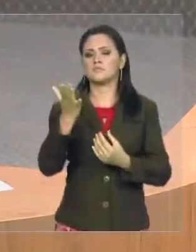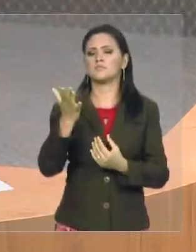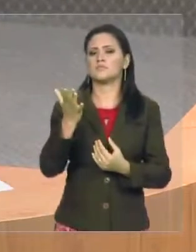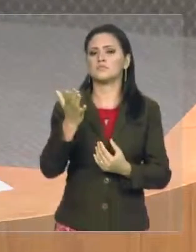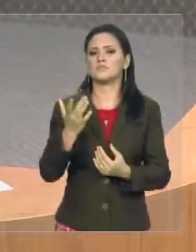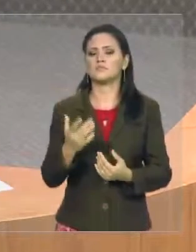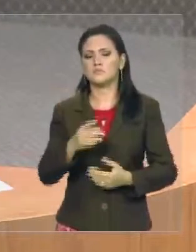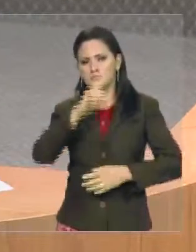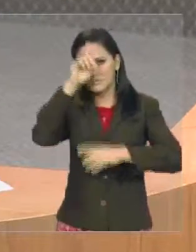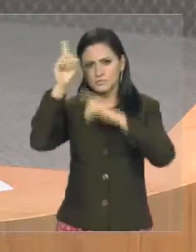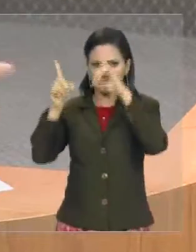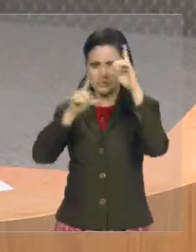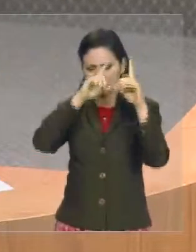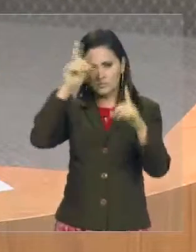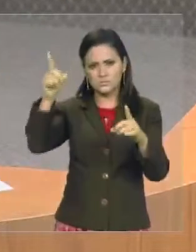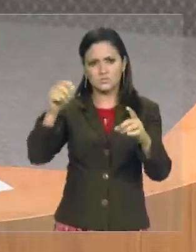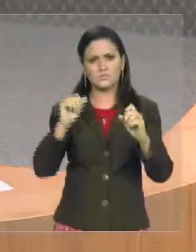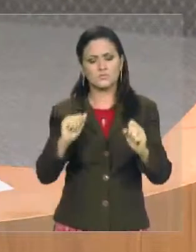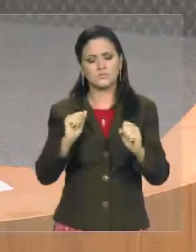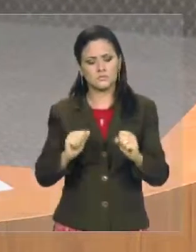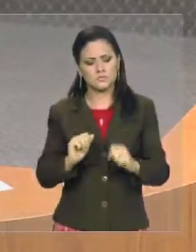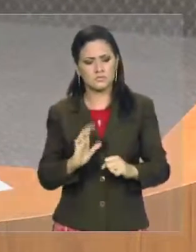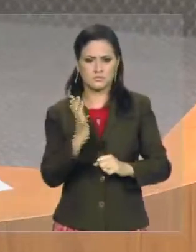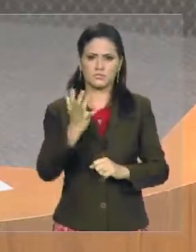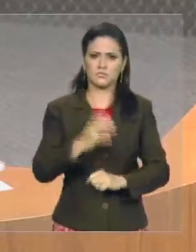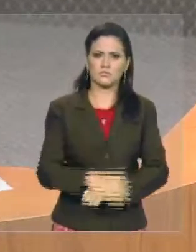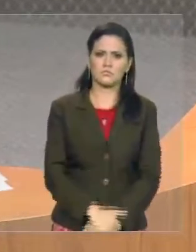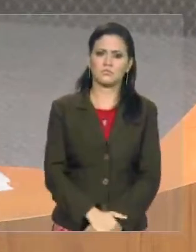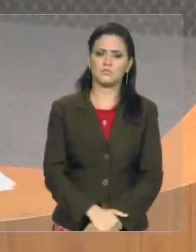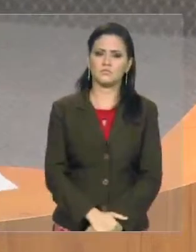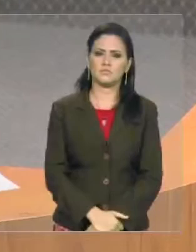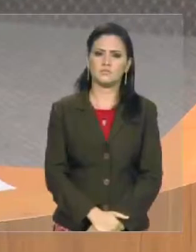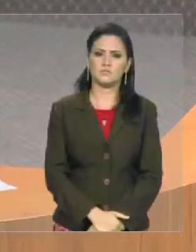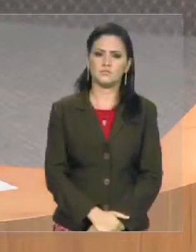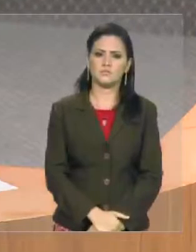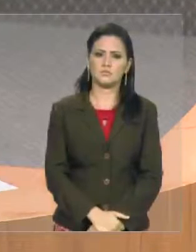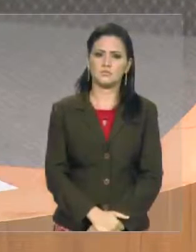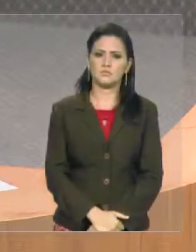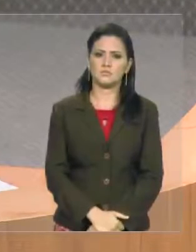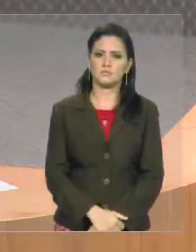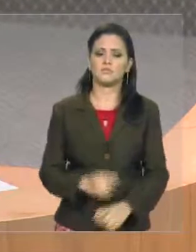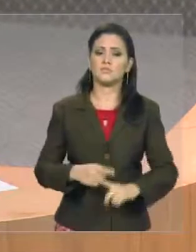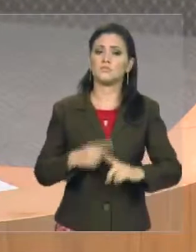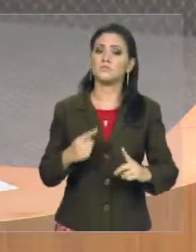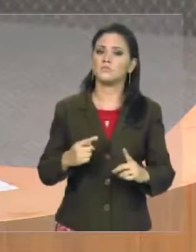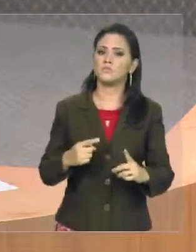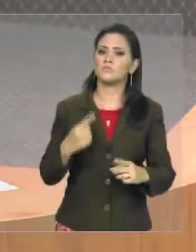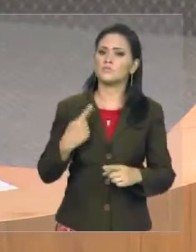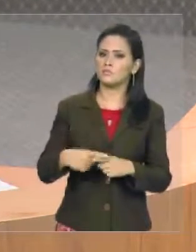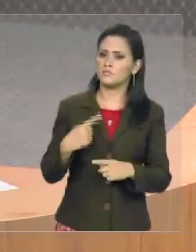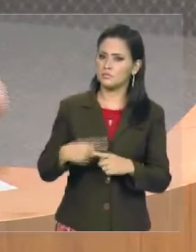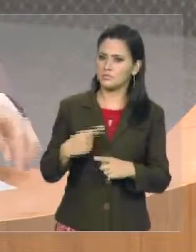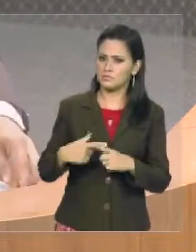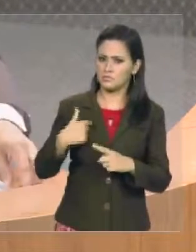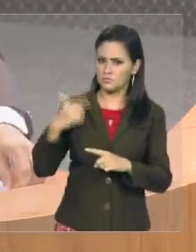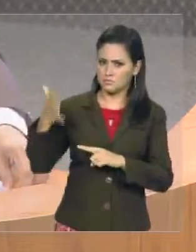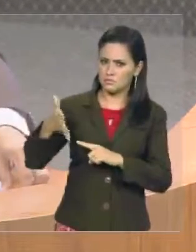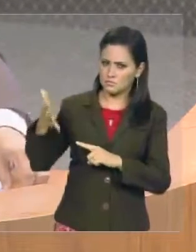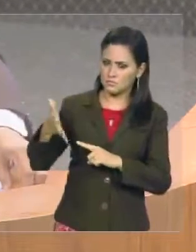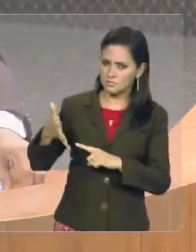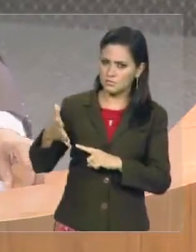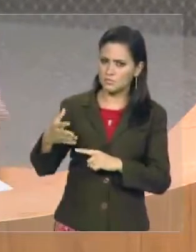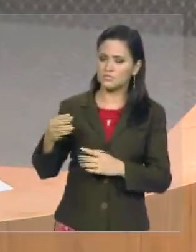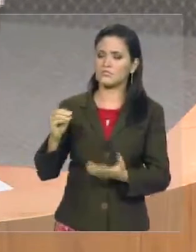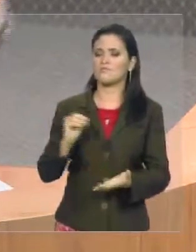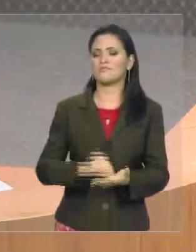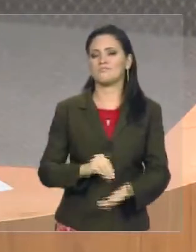ideias que podem ser implementadas para solucionar. Mas por que eu estou fazendo esse pronunciamento? A falta de respeito.